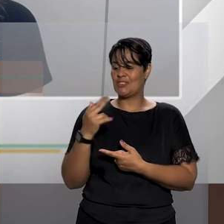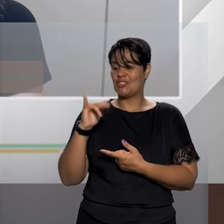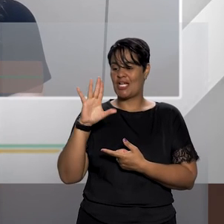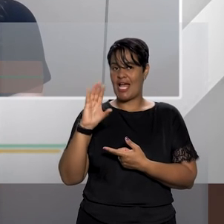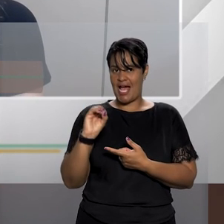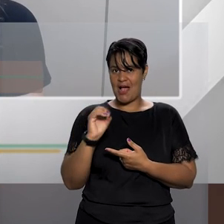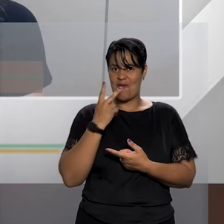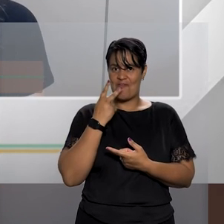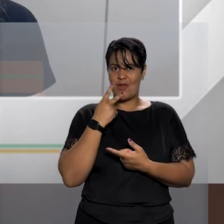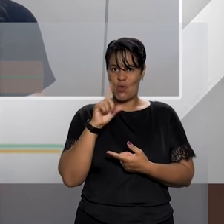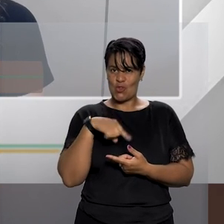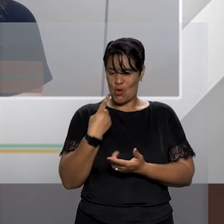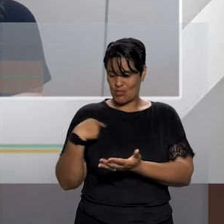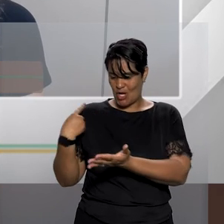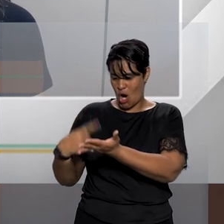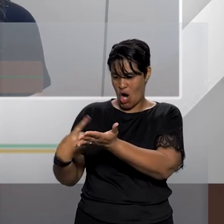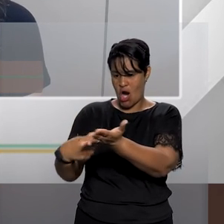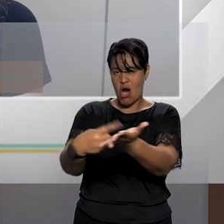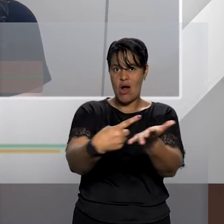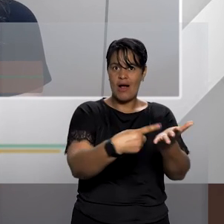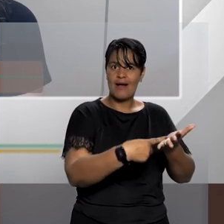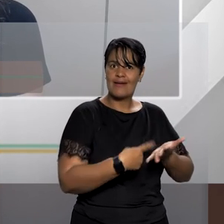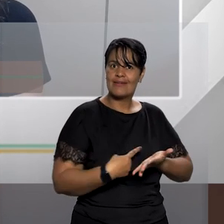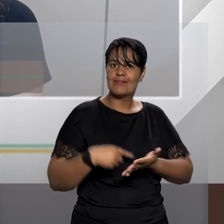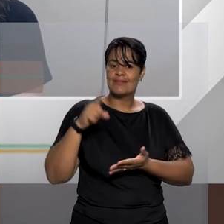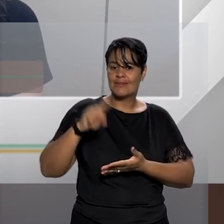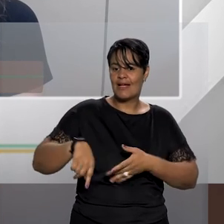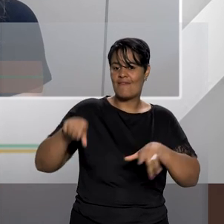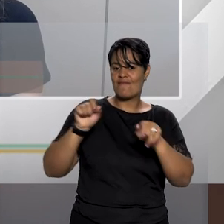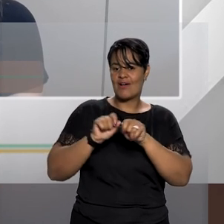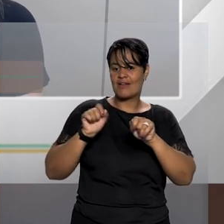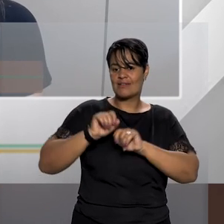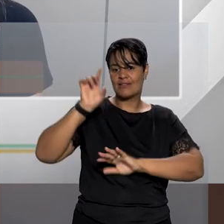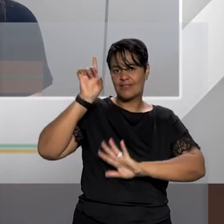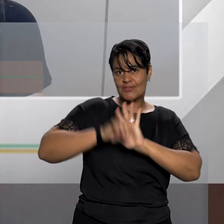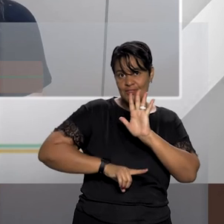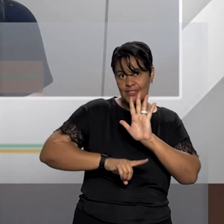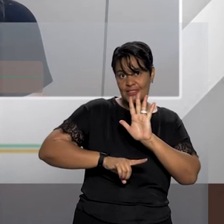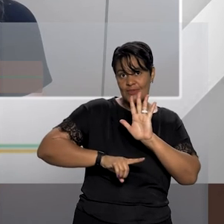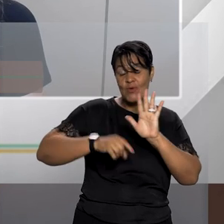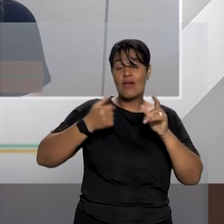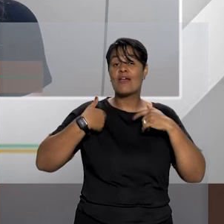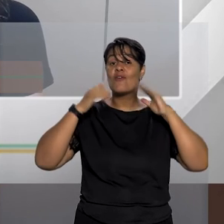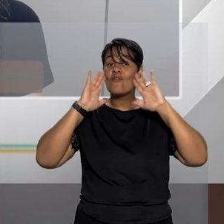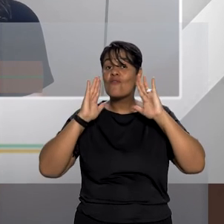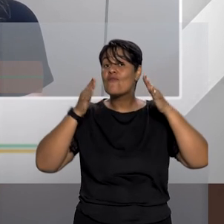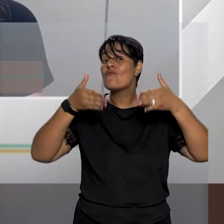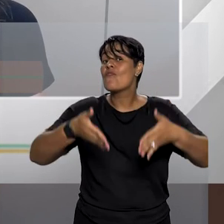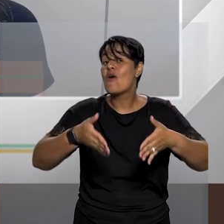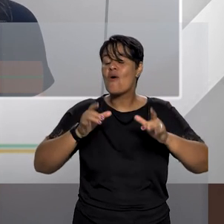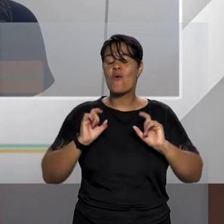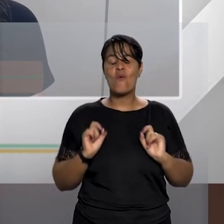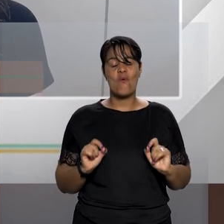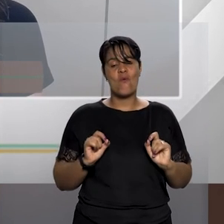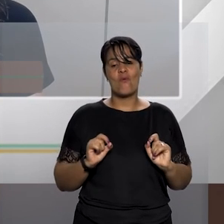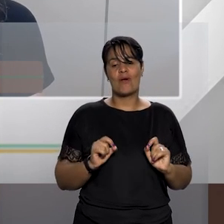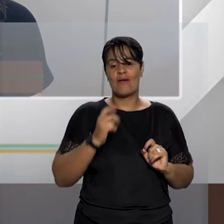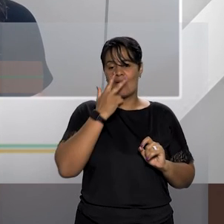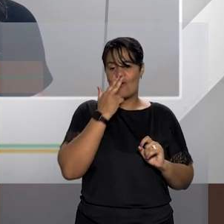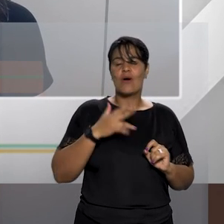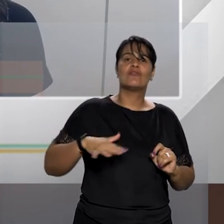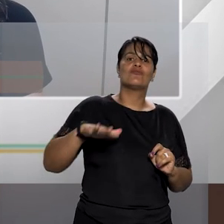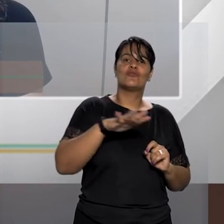a nosso compromisso com a esfera da realização desses direitos eu vou aqui enfocar a Hannah Arendt porque para mim é uma grande